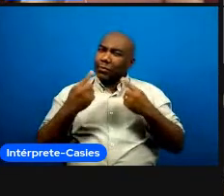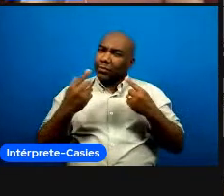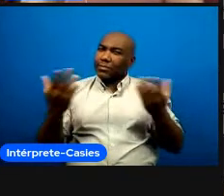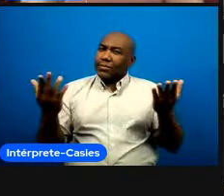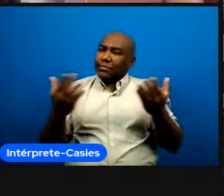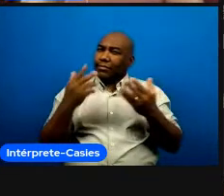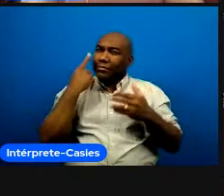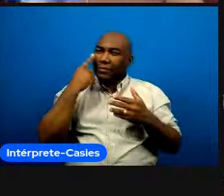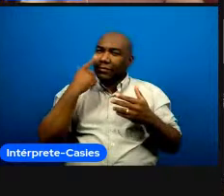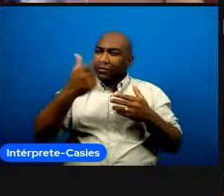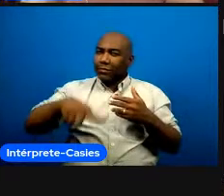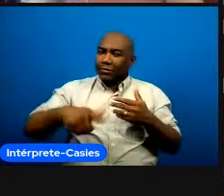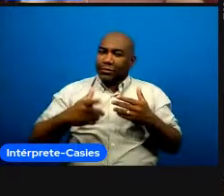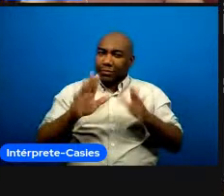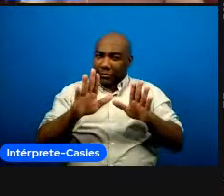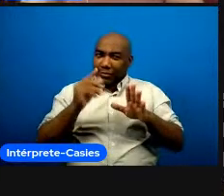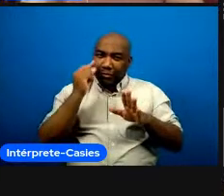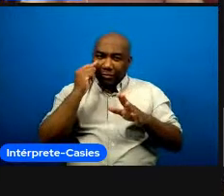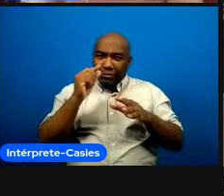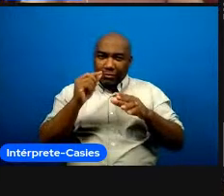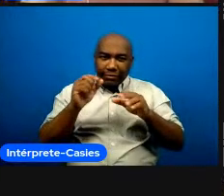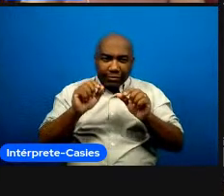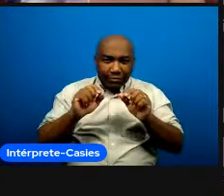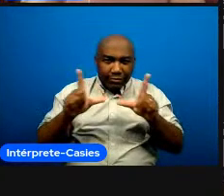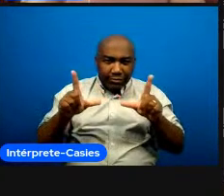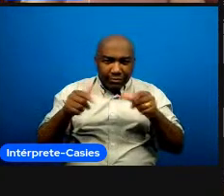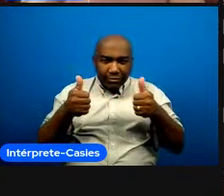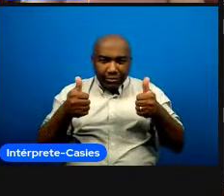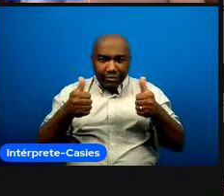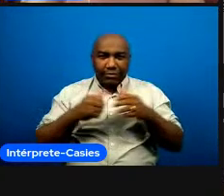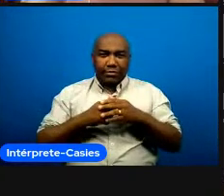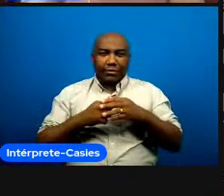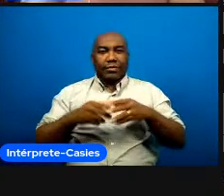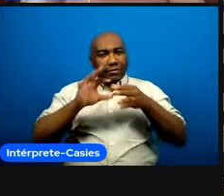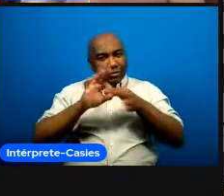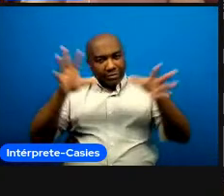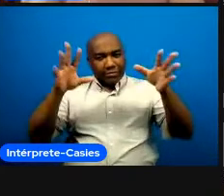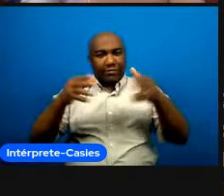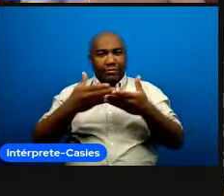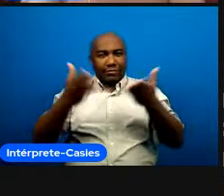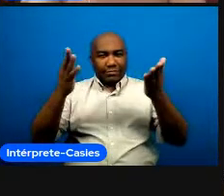mentir pronto agora vai gente